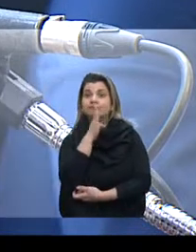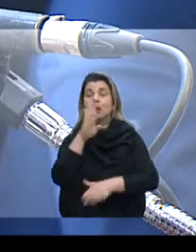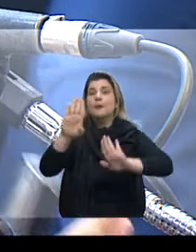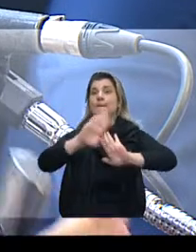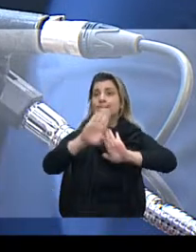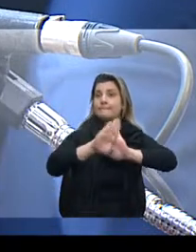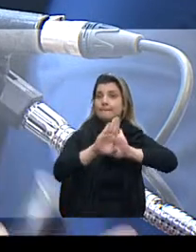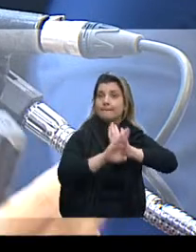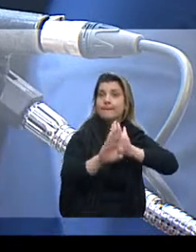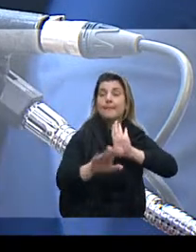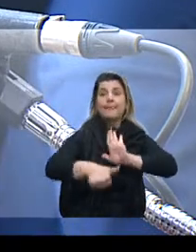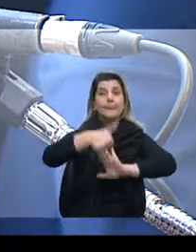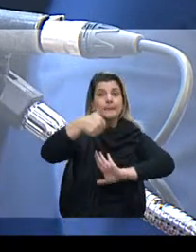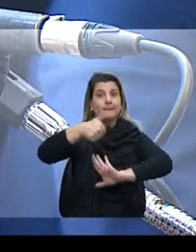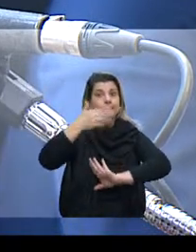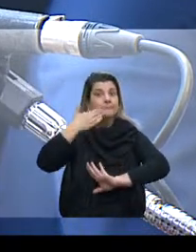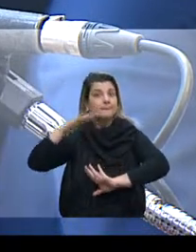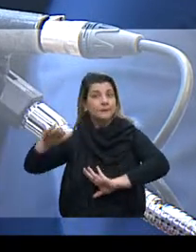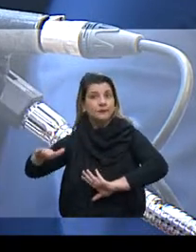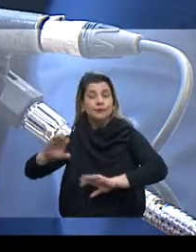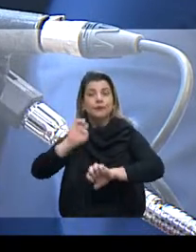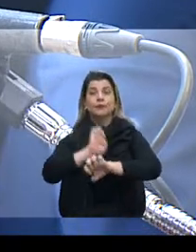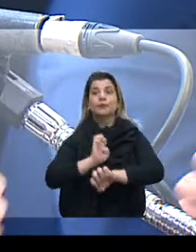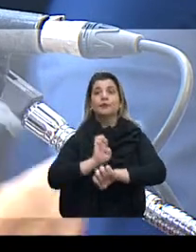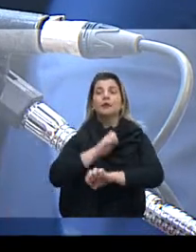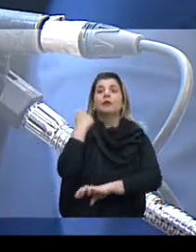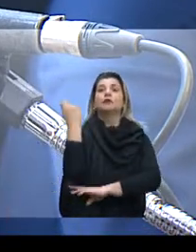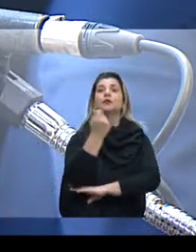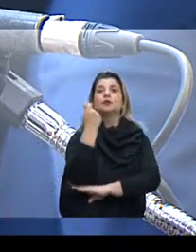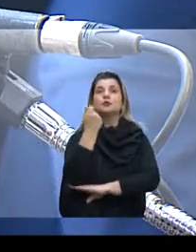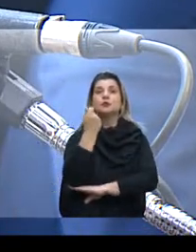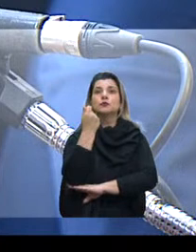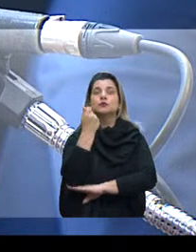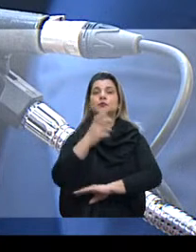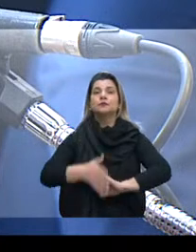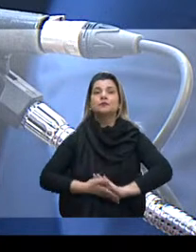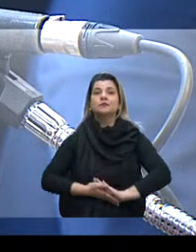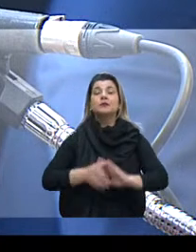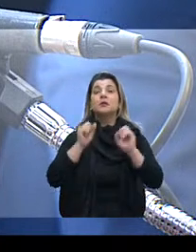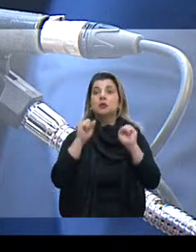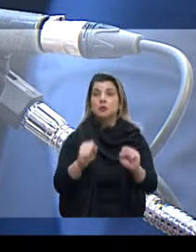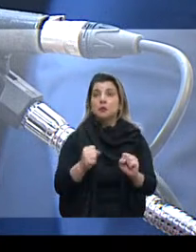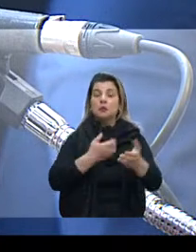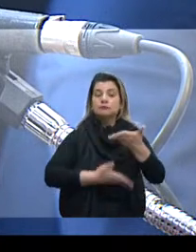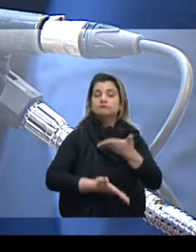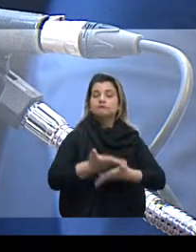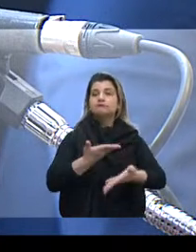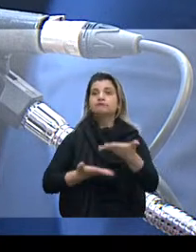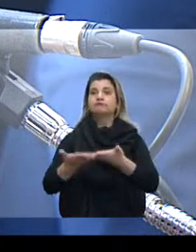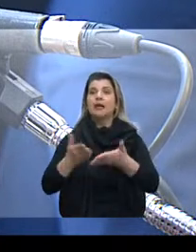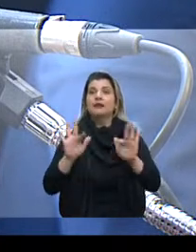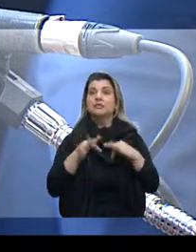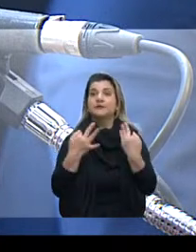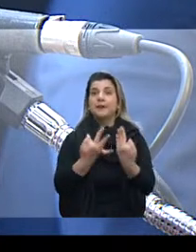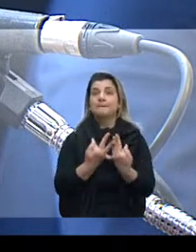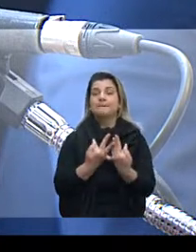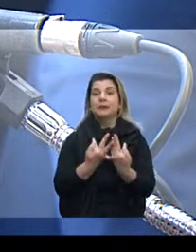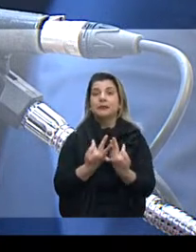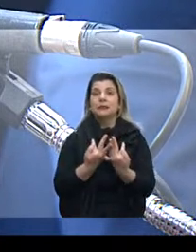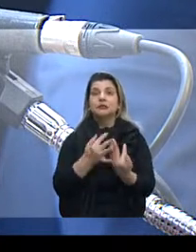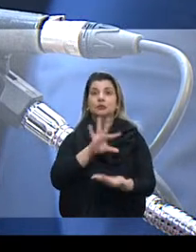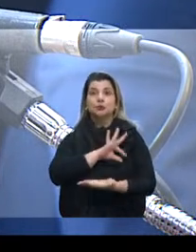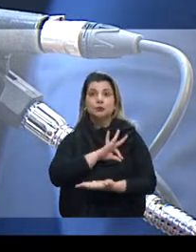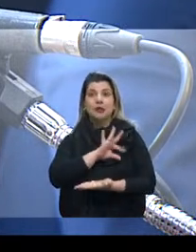para a primeira infância no estado do Rio Grande do Sul com mais robustez que possa atender as famílias de baixa renda.